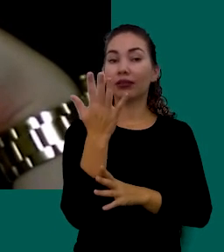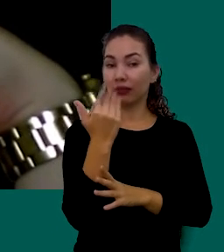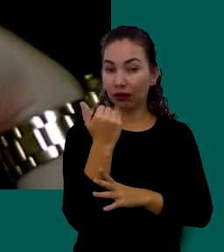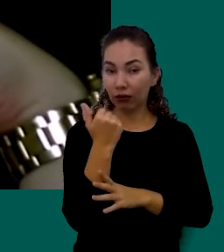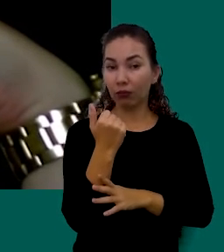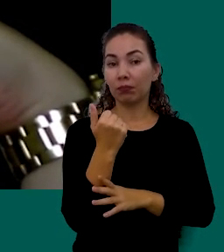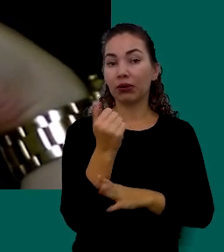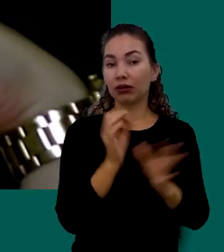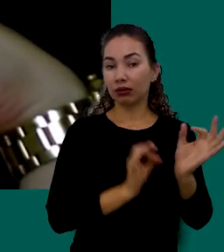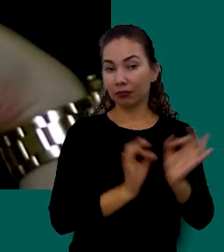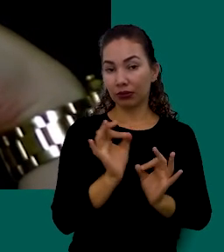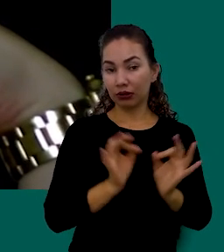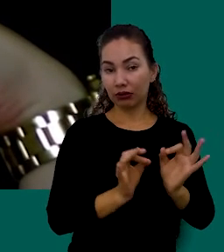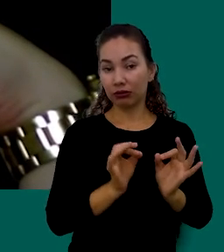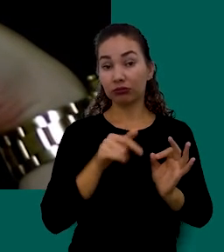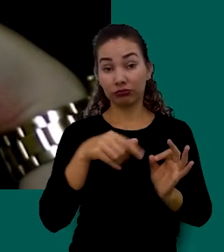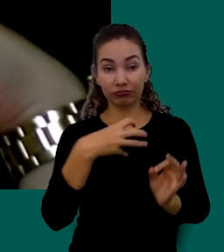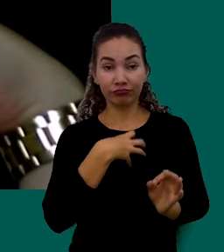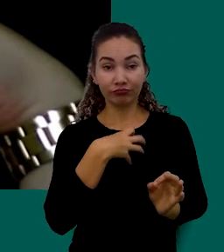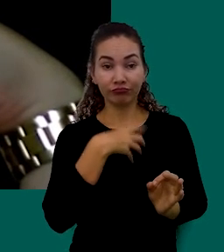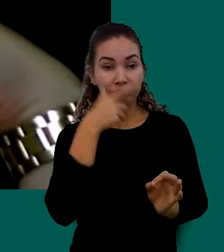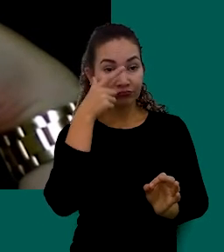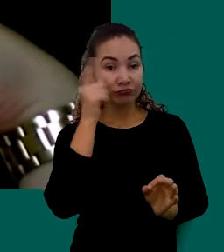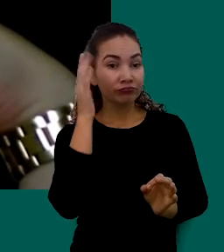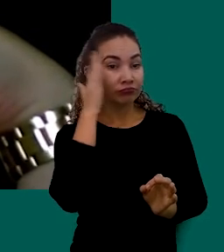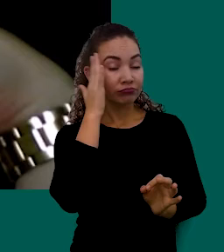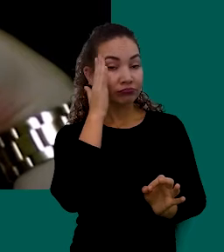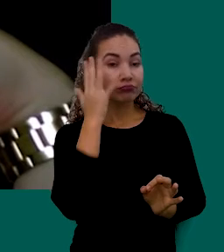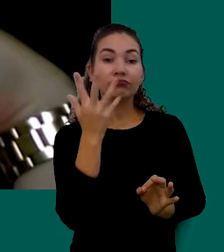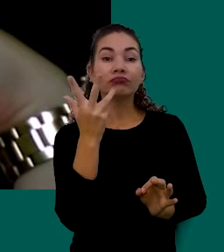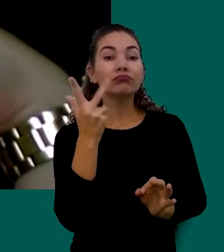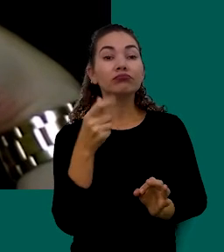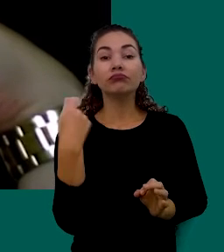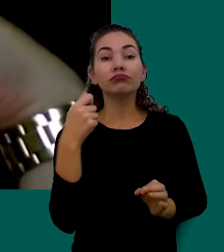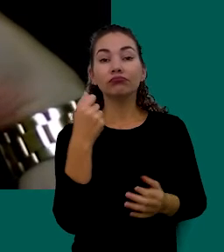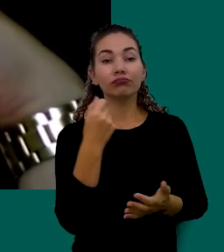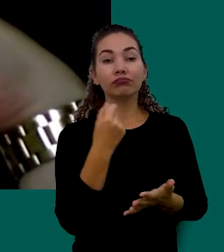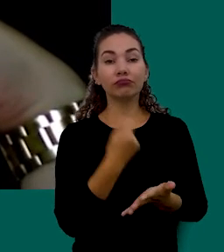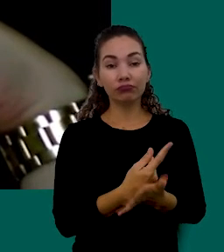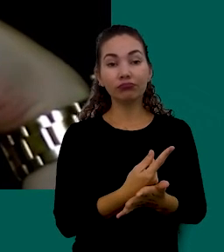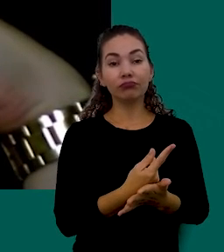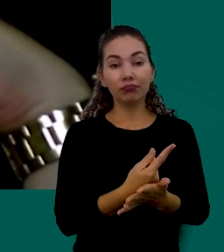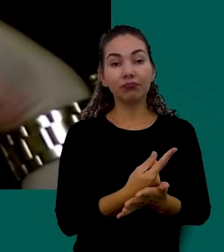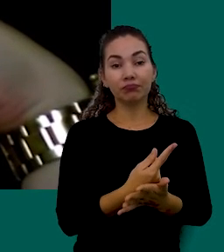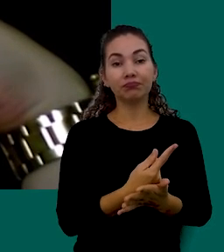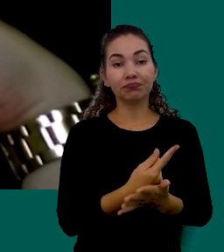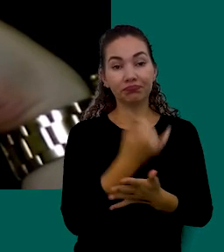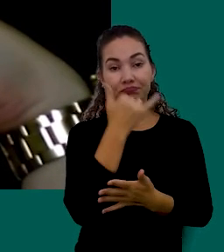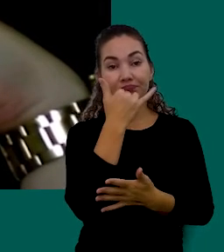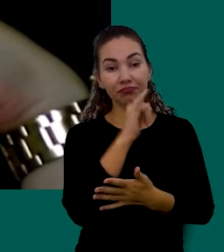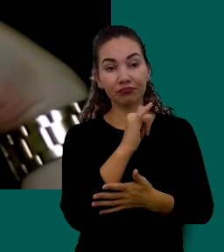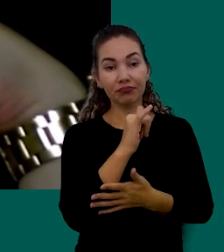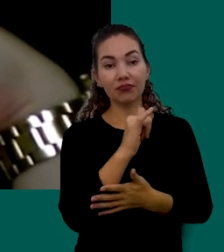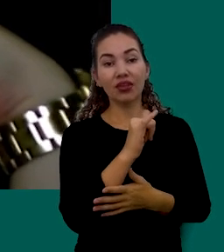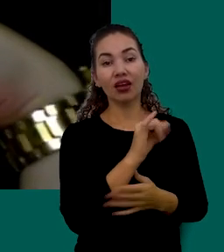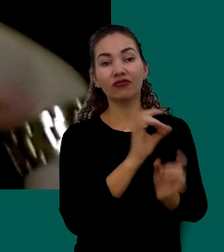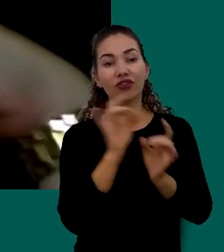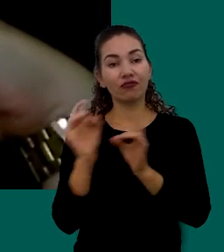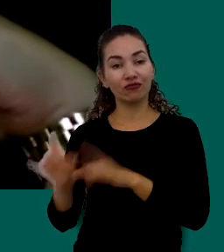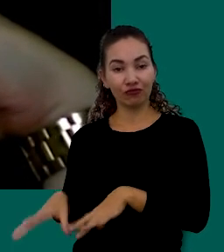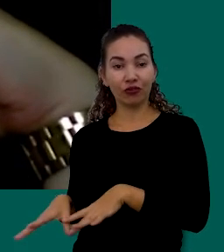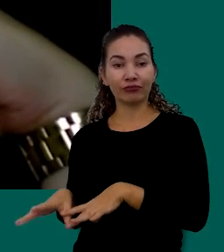Dessa Forma Você Saberá O Quanto Que Precisa Comprar E Acaba Evitando Desperdícios